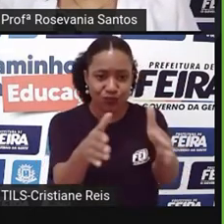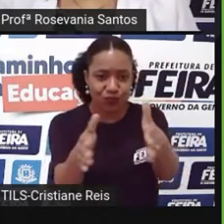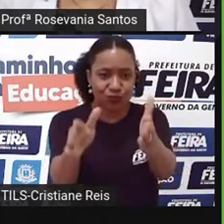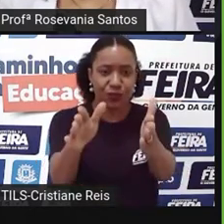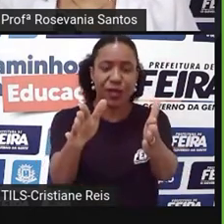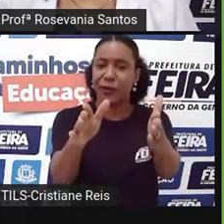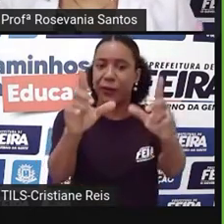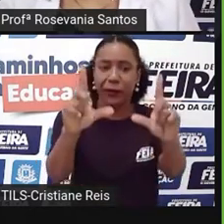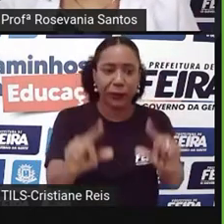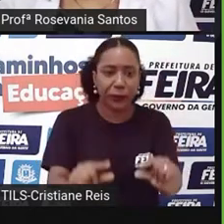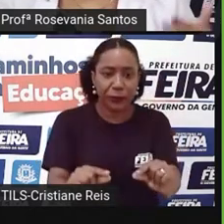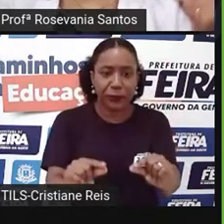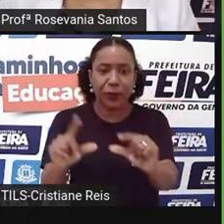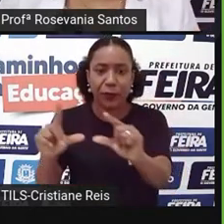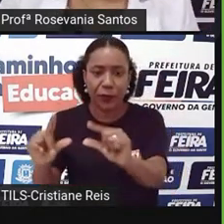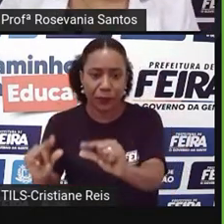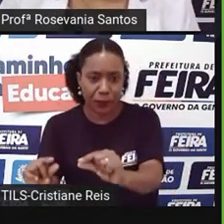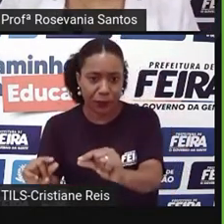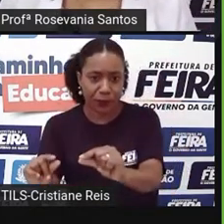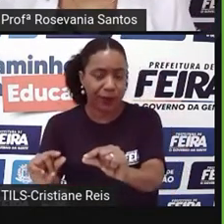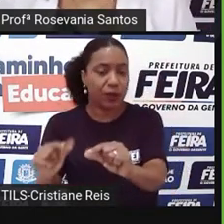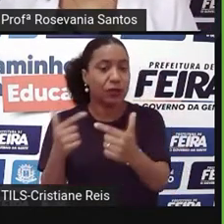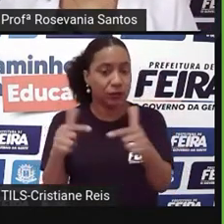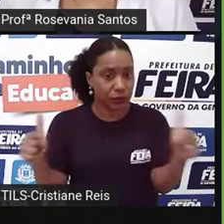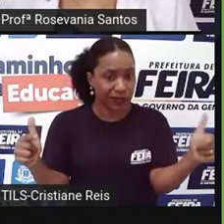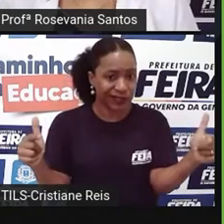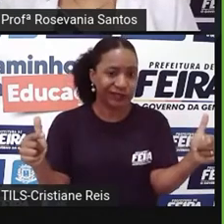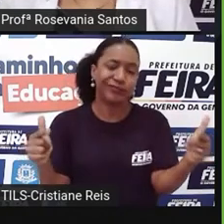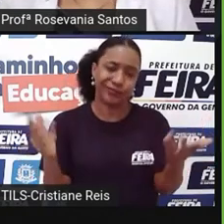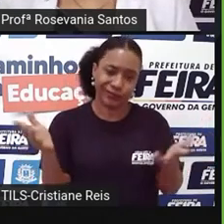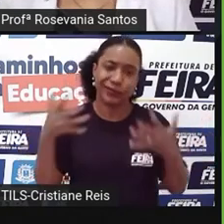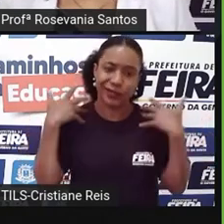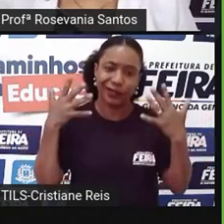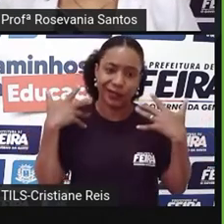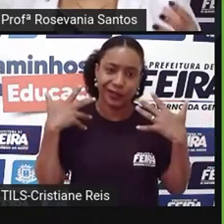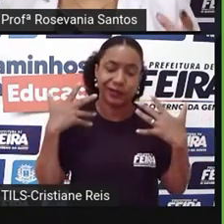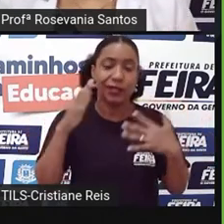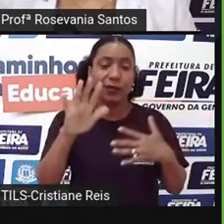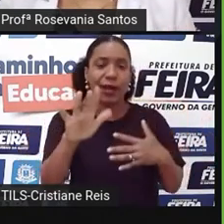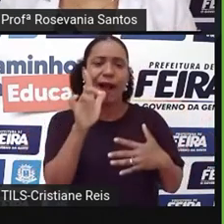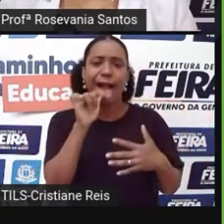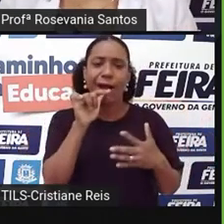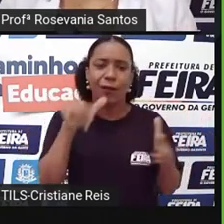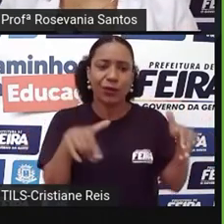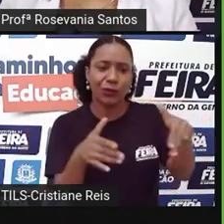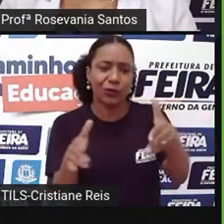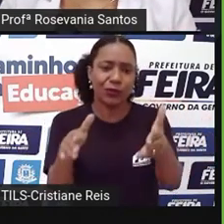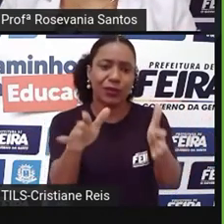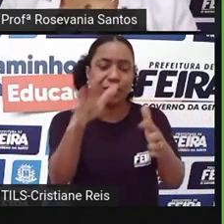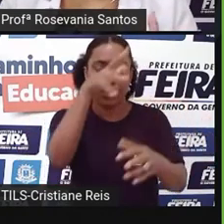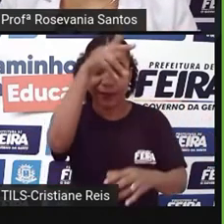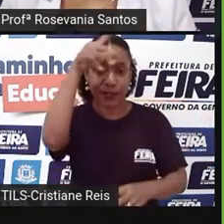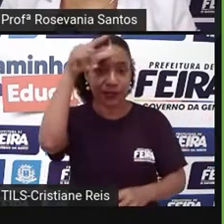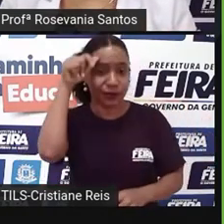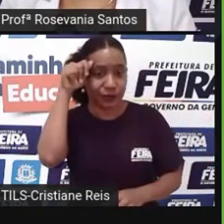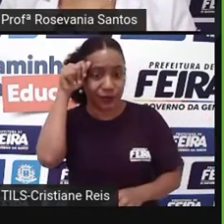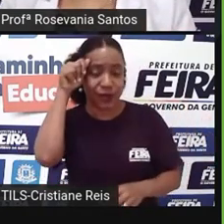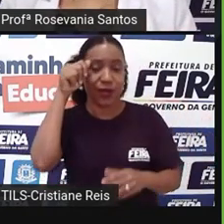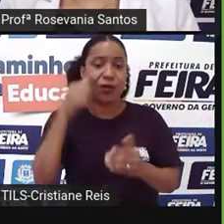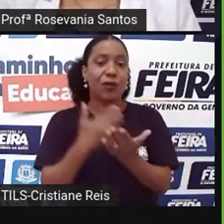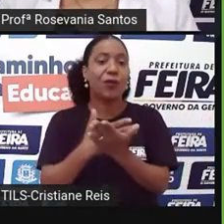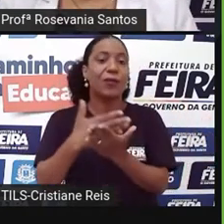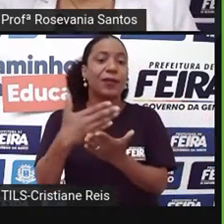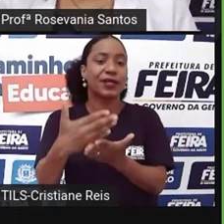nasce, né, no Peru, não é aqui, né, no Brasil, ele é fruto, né, digamos assim, do de gelo, né,